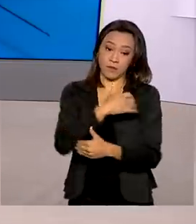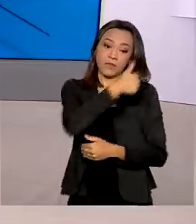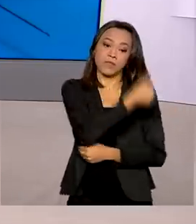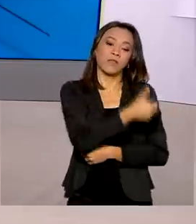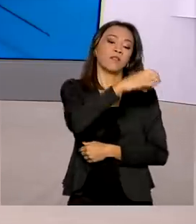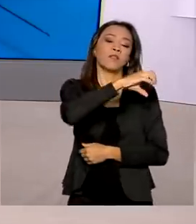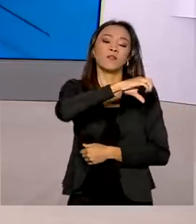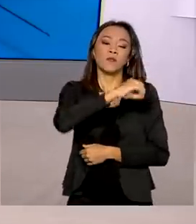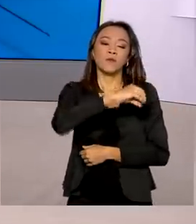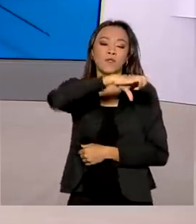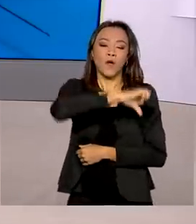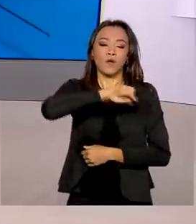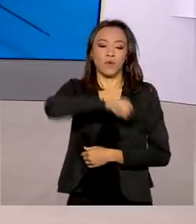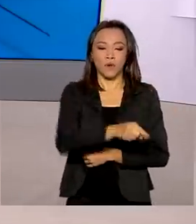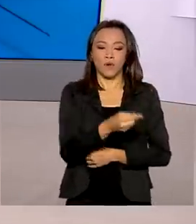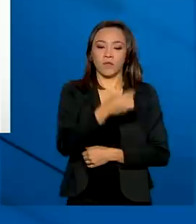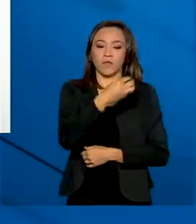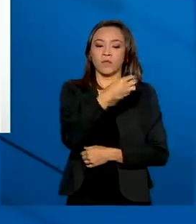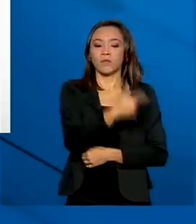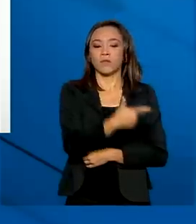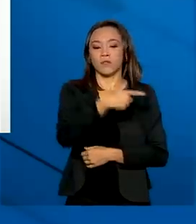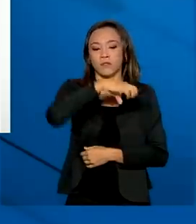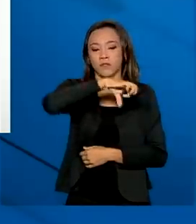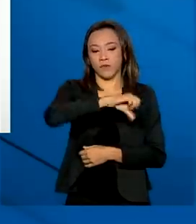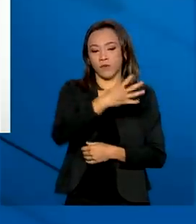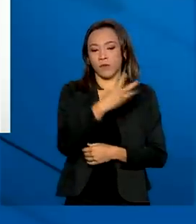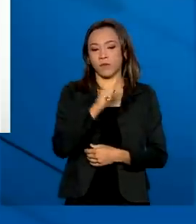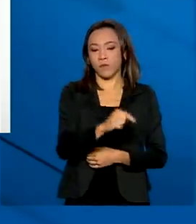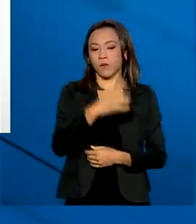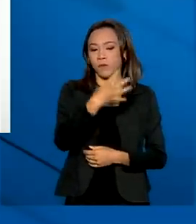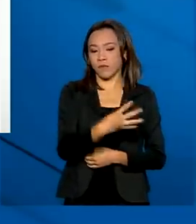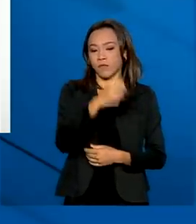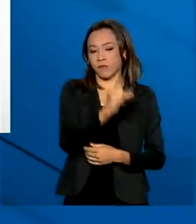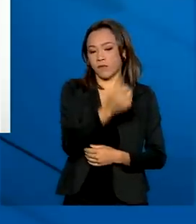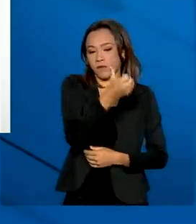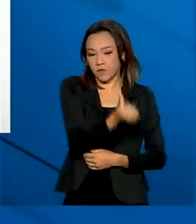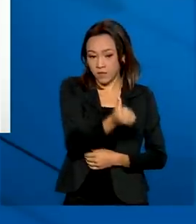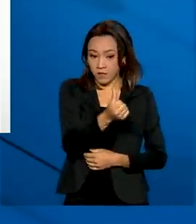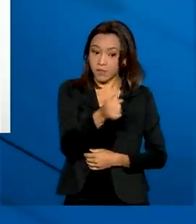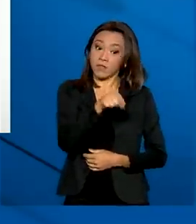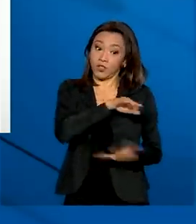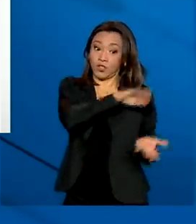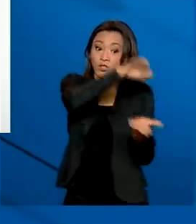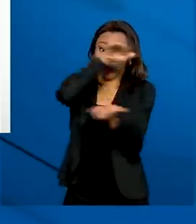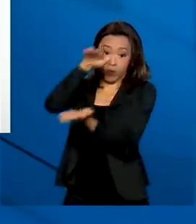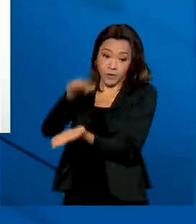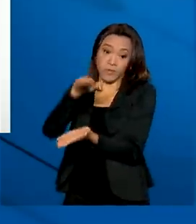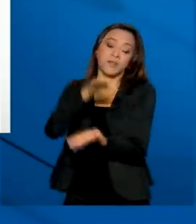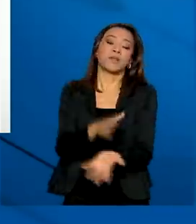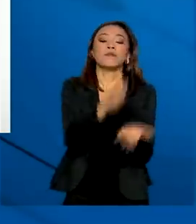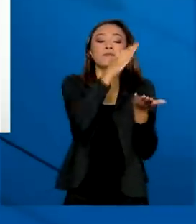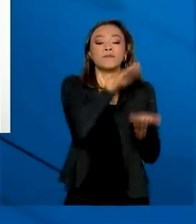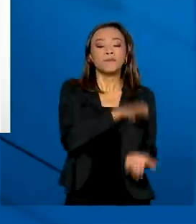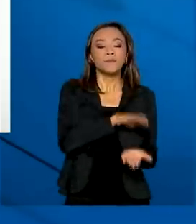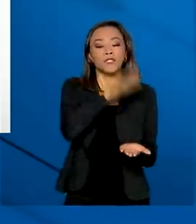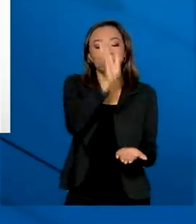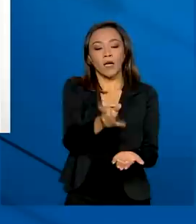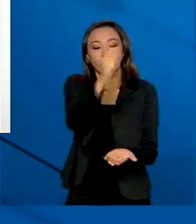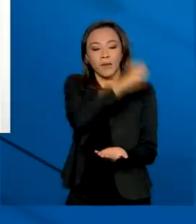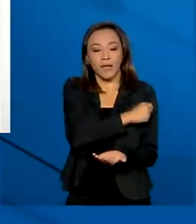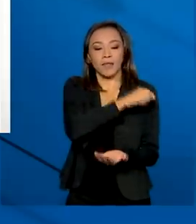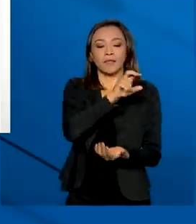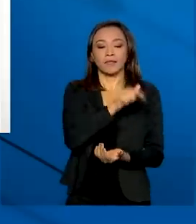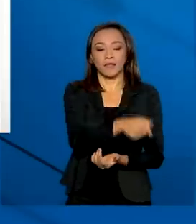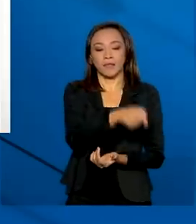.294.486 doses da vacina contra a Covid-19. As doses aplicadas somam